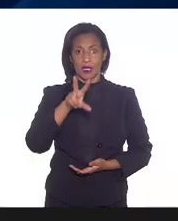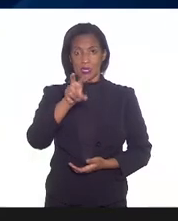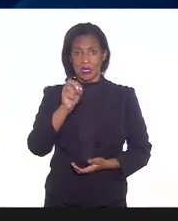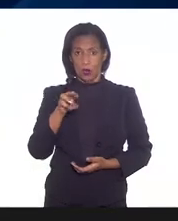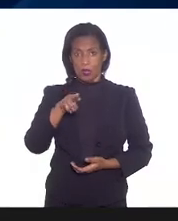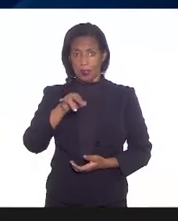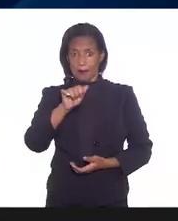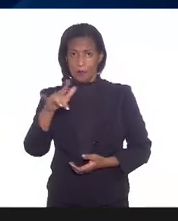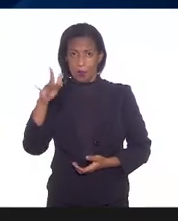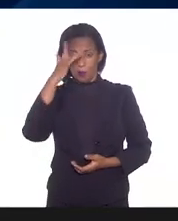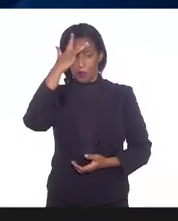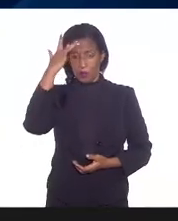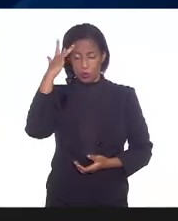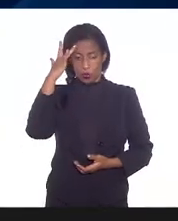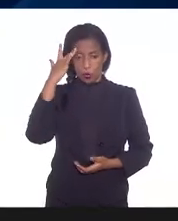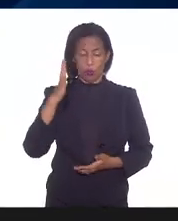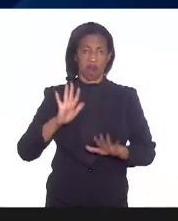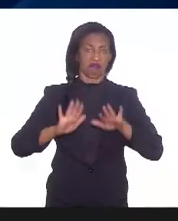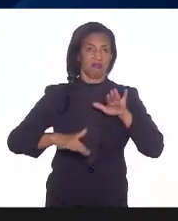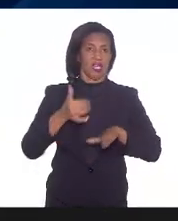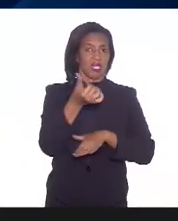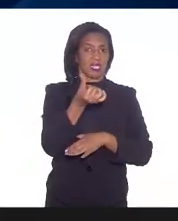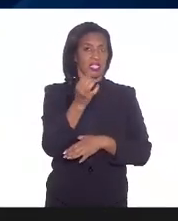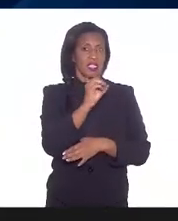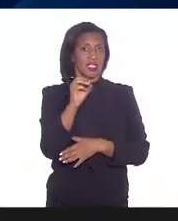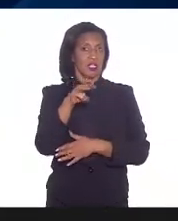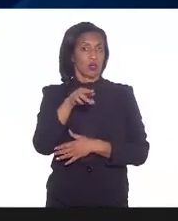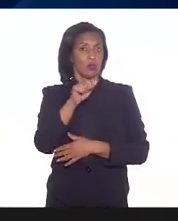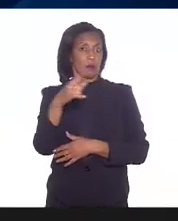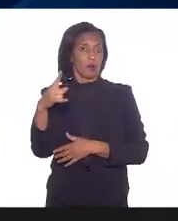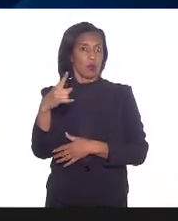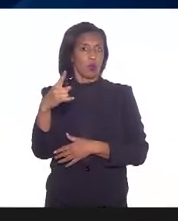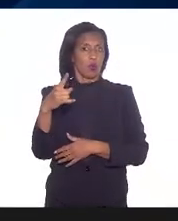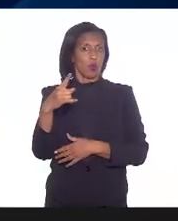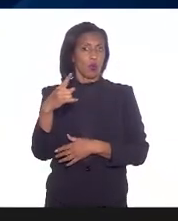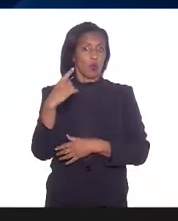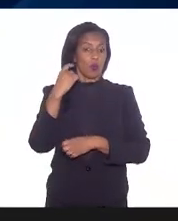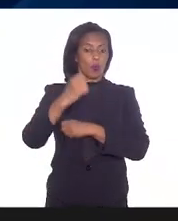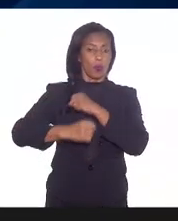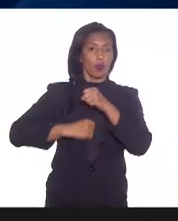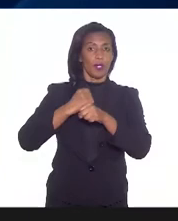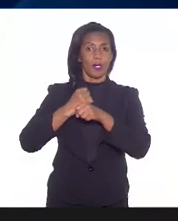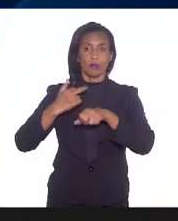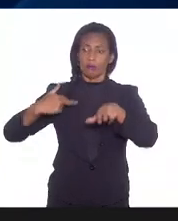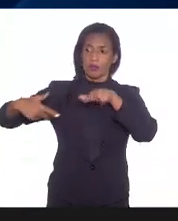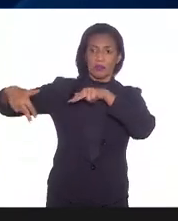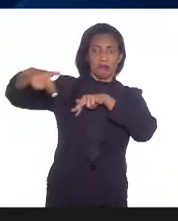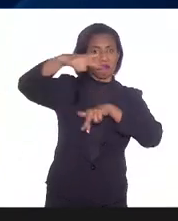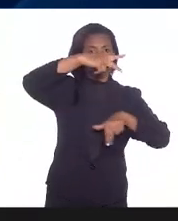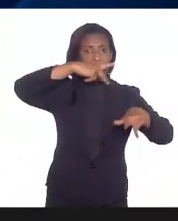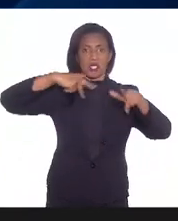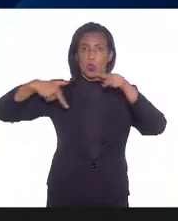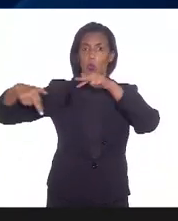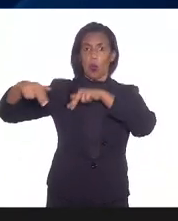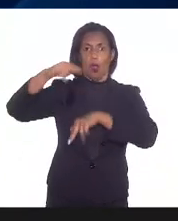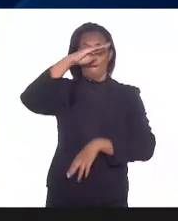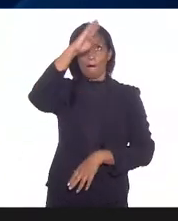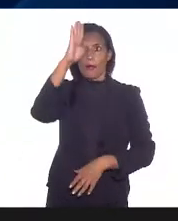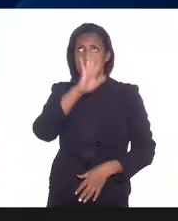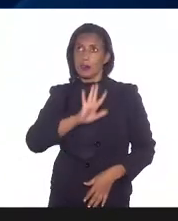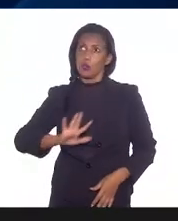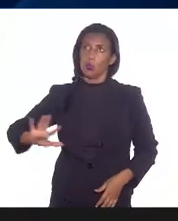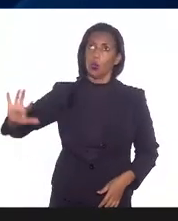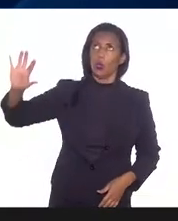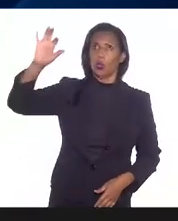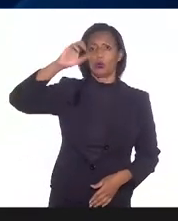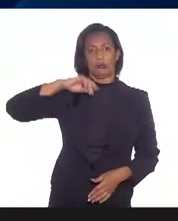pessoas 600 mil por ano que estão aí rodando pelo Brasil todo. Então, um